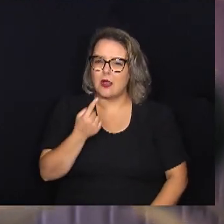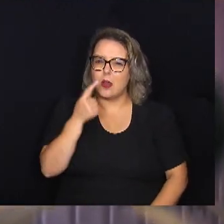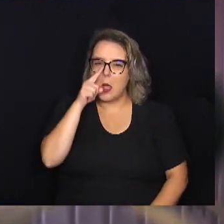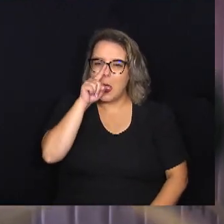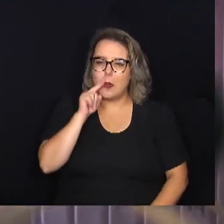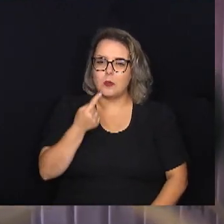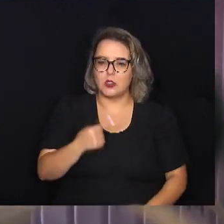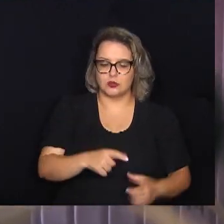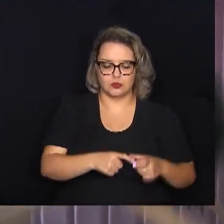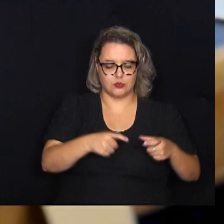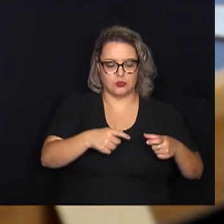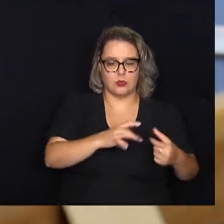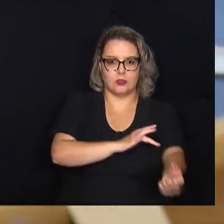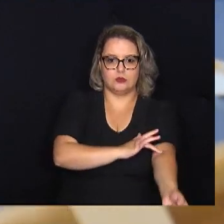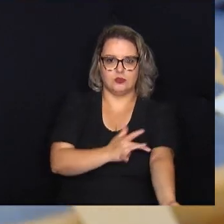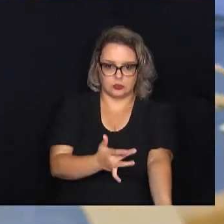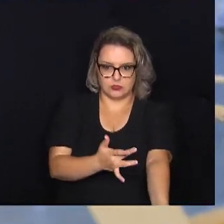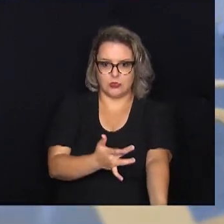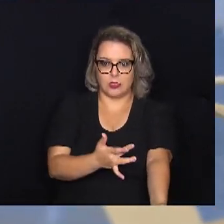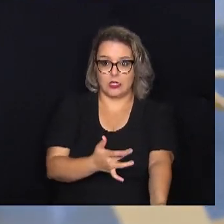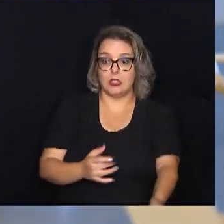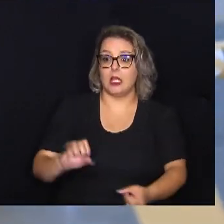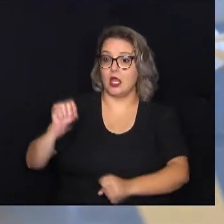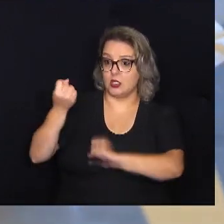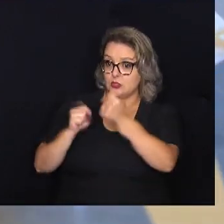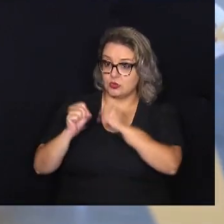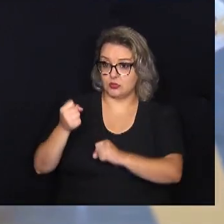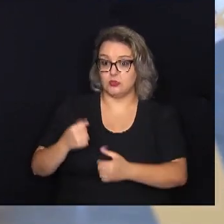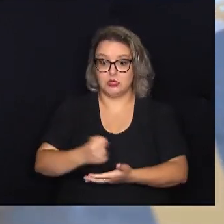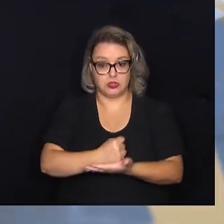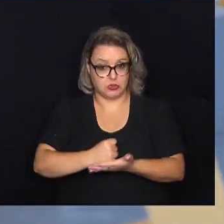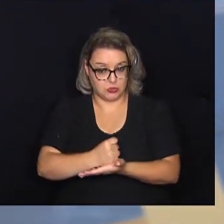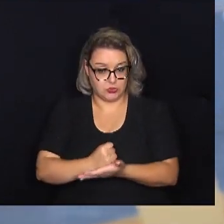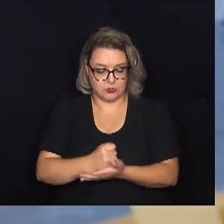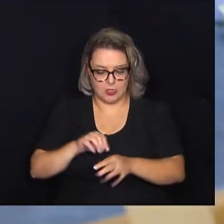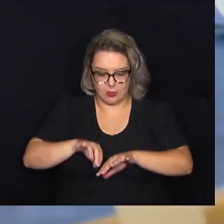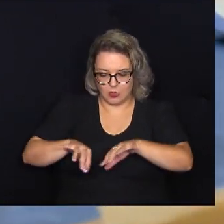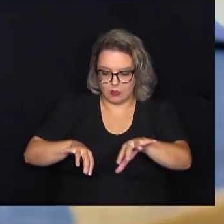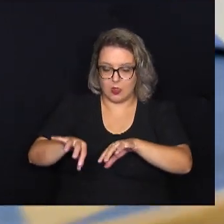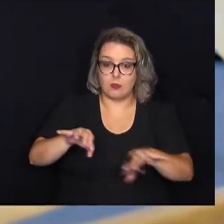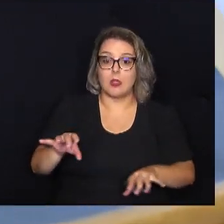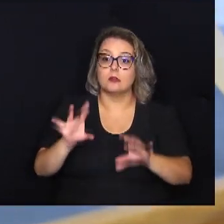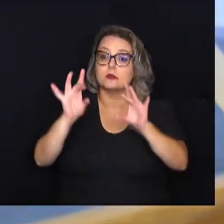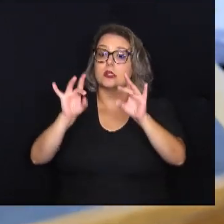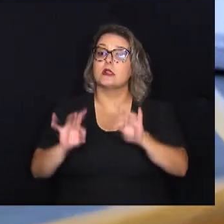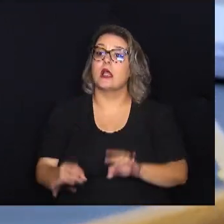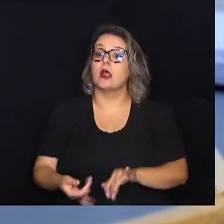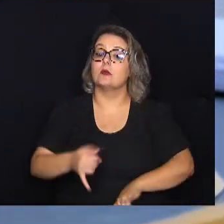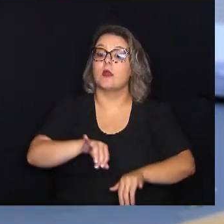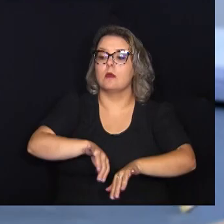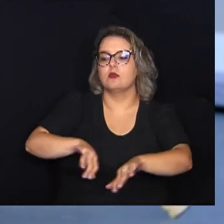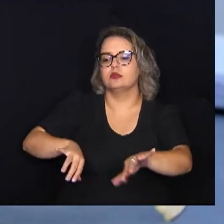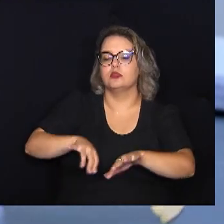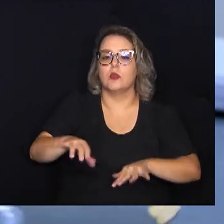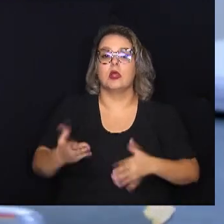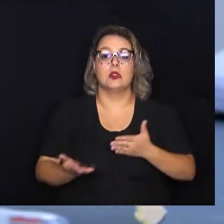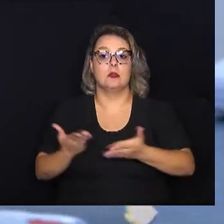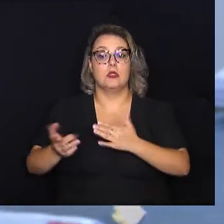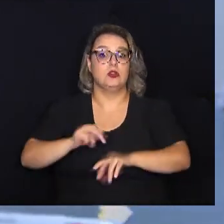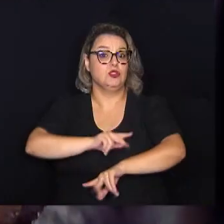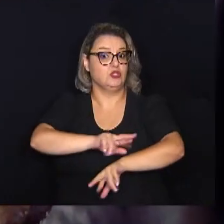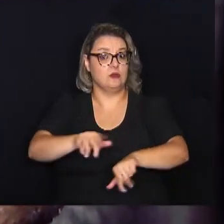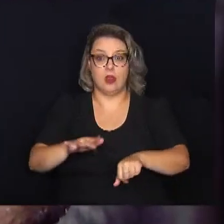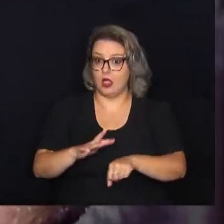humano que a indústria farmacêutica consegue separar fatores e insumos específicos para o tratamento de diversas